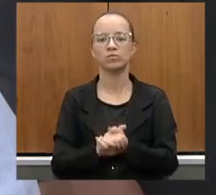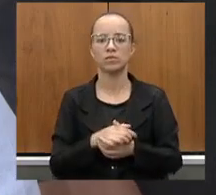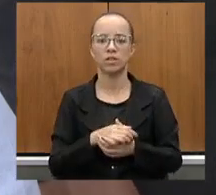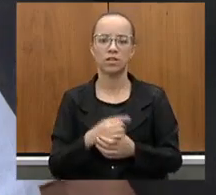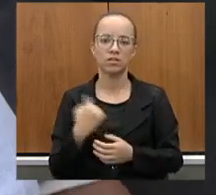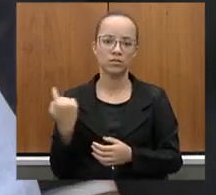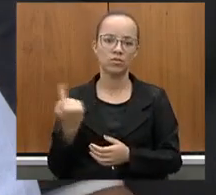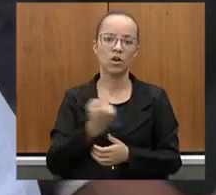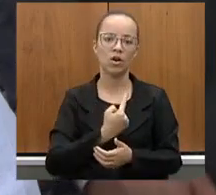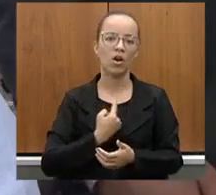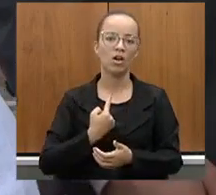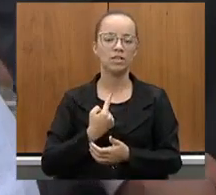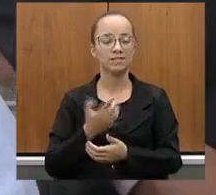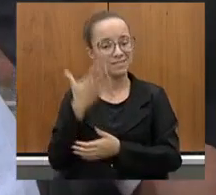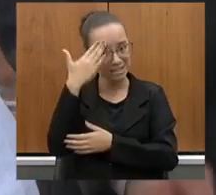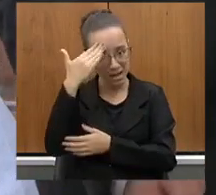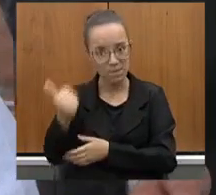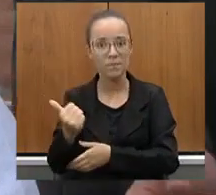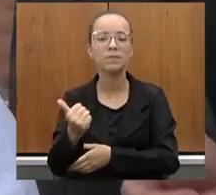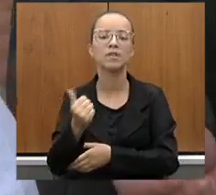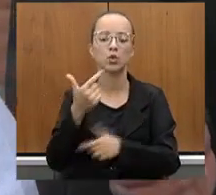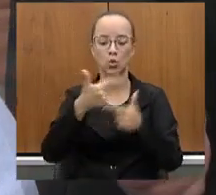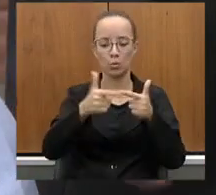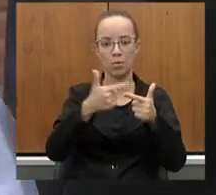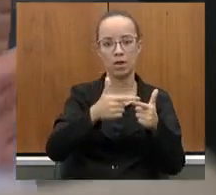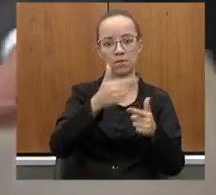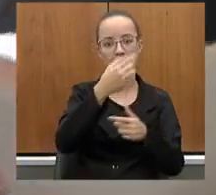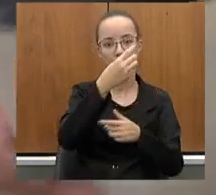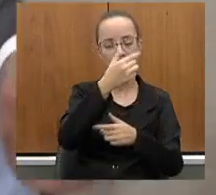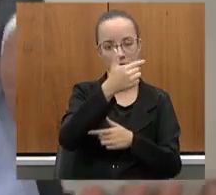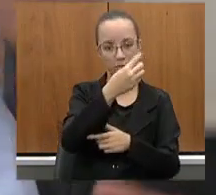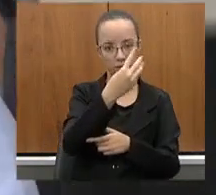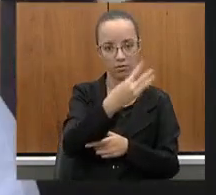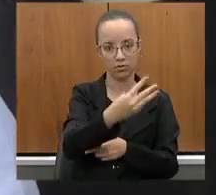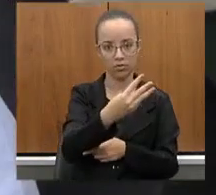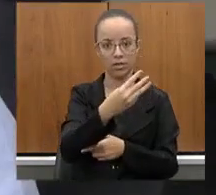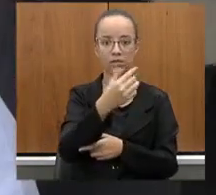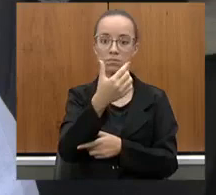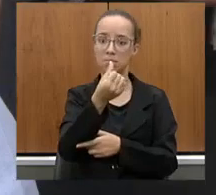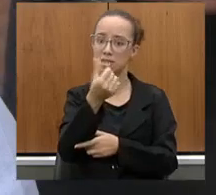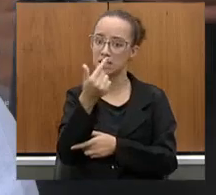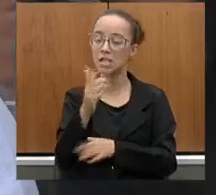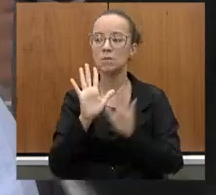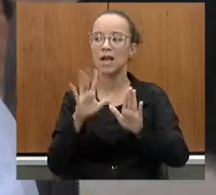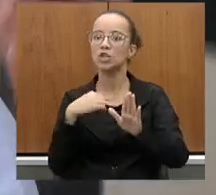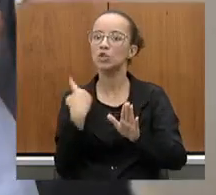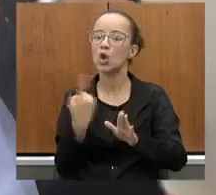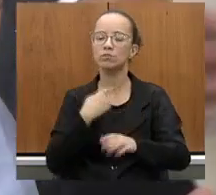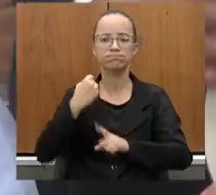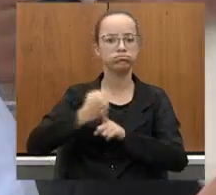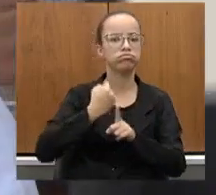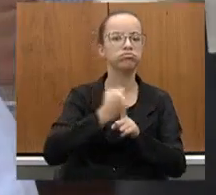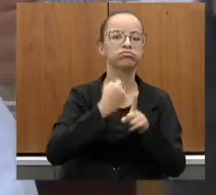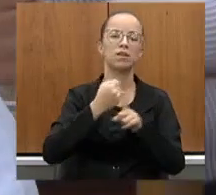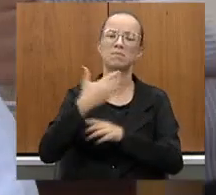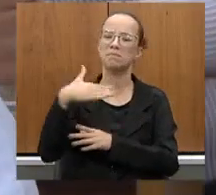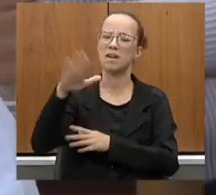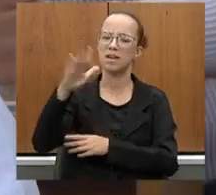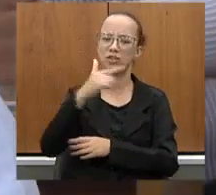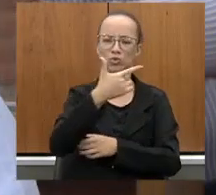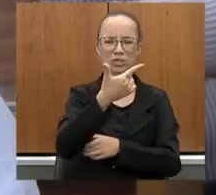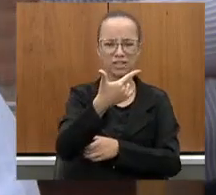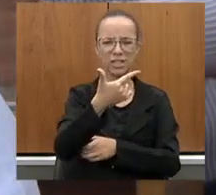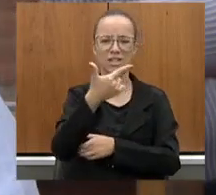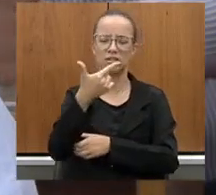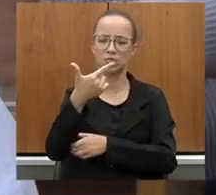a gente sabia do problema da 367 e conseguimos recuperar, são mais de 200 milhões, houve esse